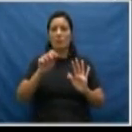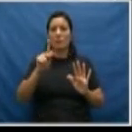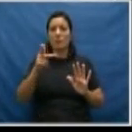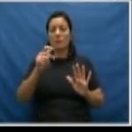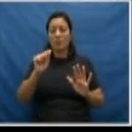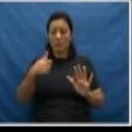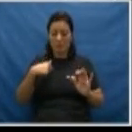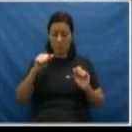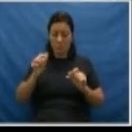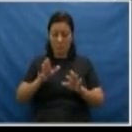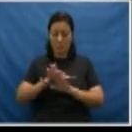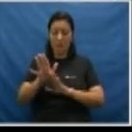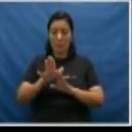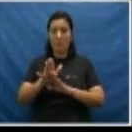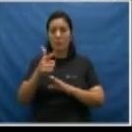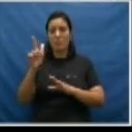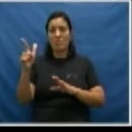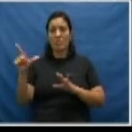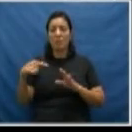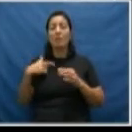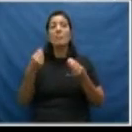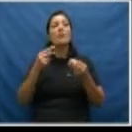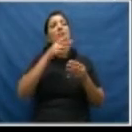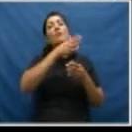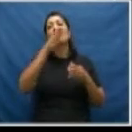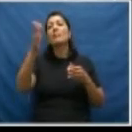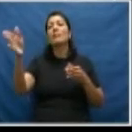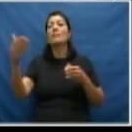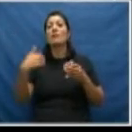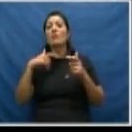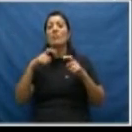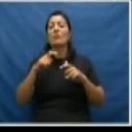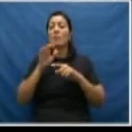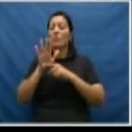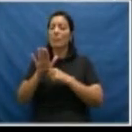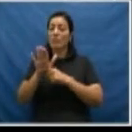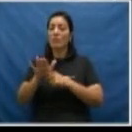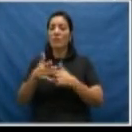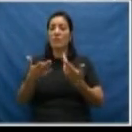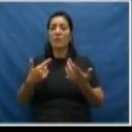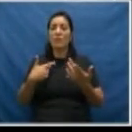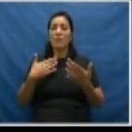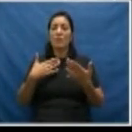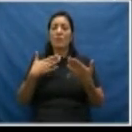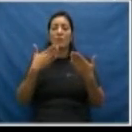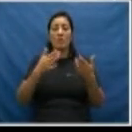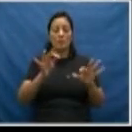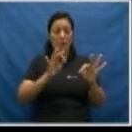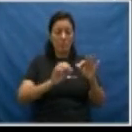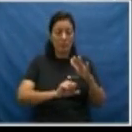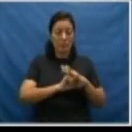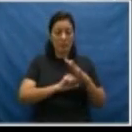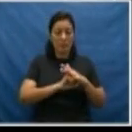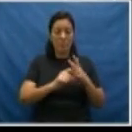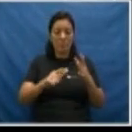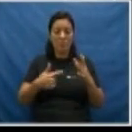ajudar a orientar outras mulheres. Que órgão procurar? Onde procurar apoio? Onde vai haver uma estrutura